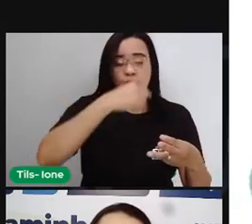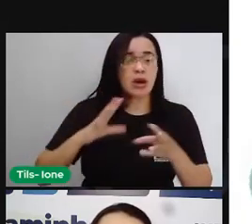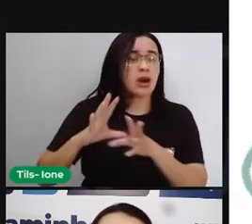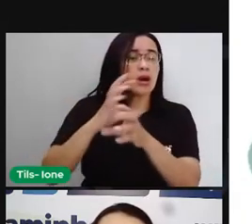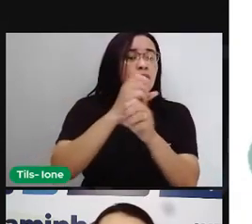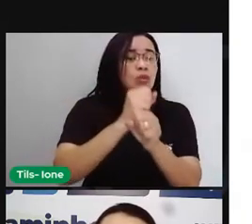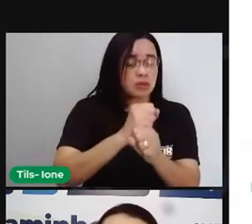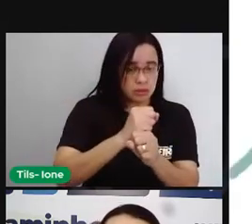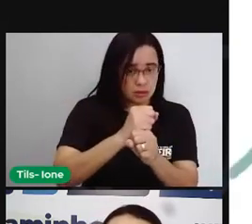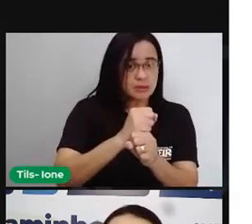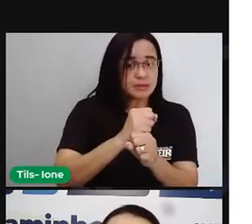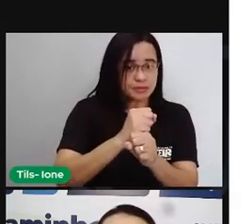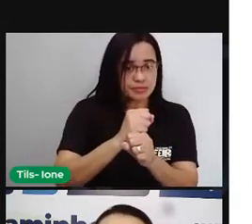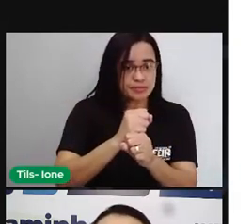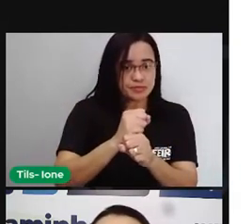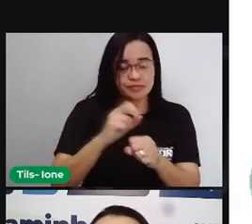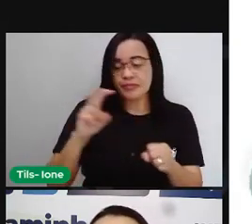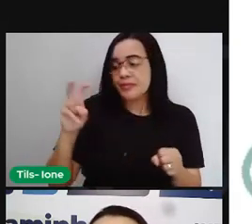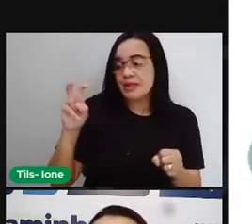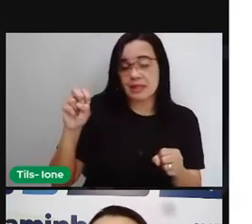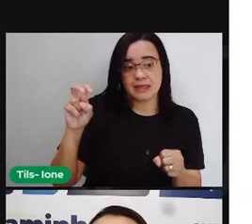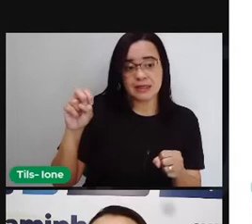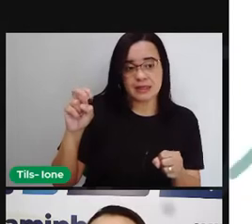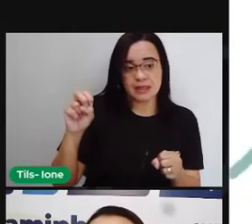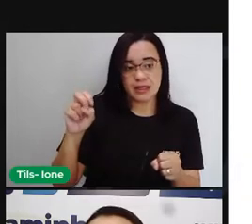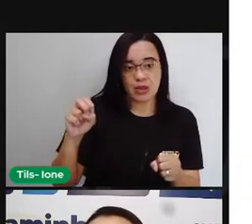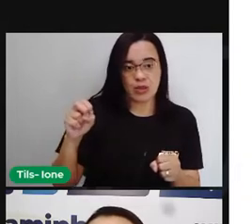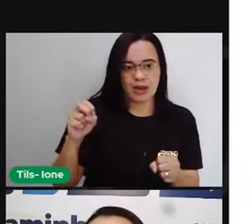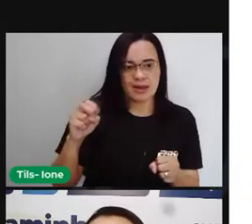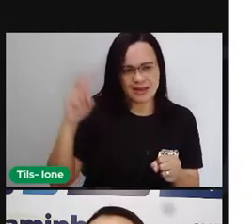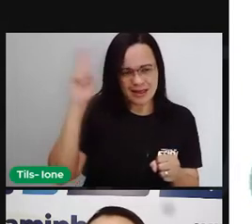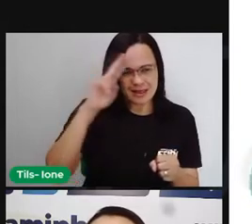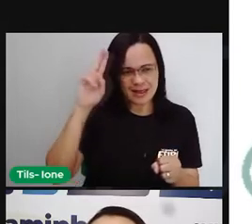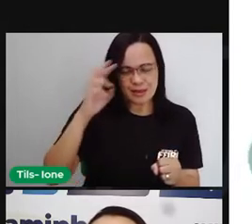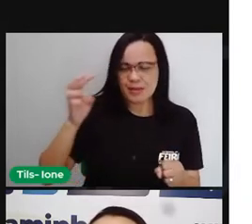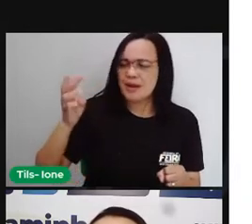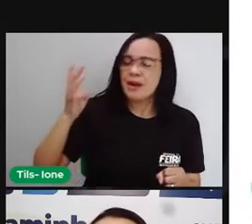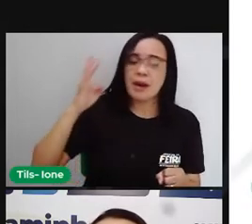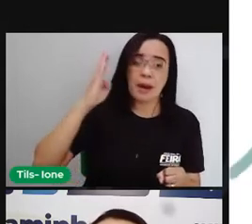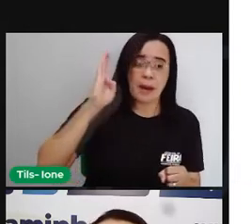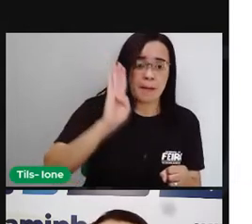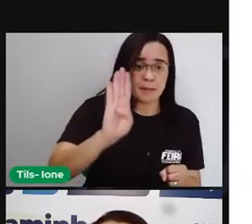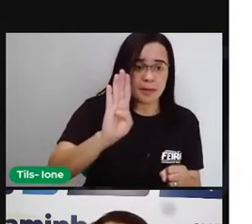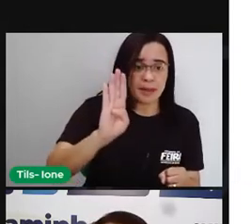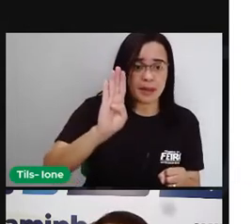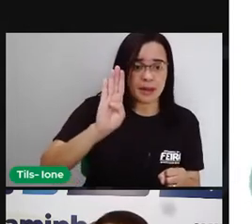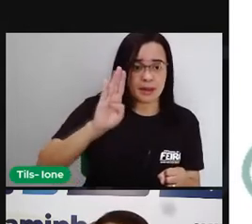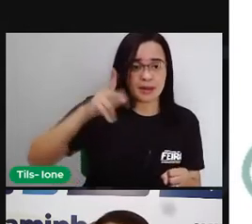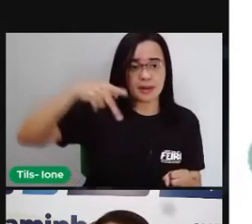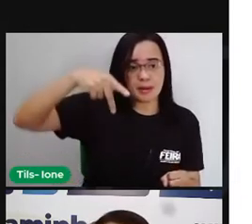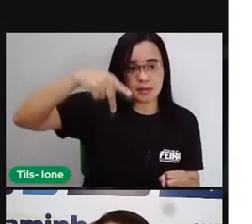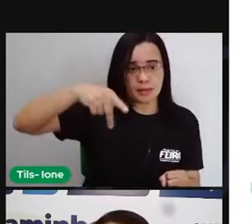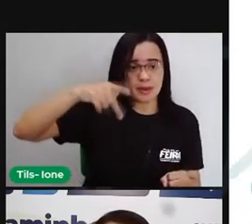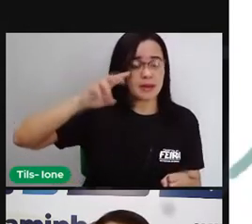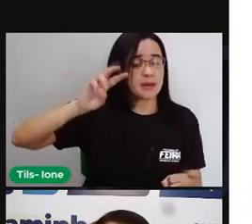Então, 50 é a quantidade de batimentos que essa pessoa teve, ó, em 1 minuto.